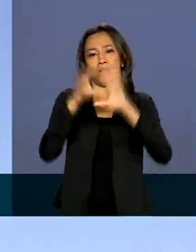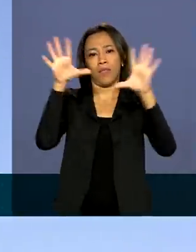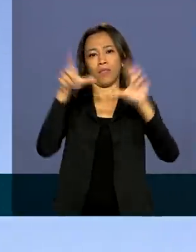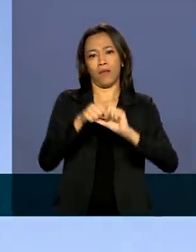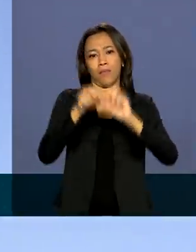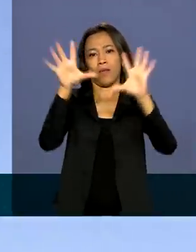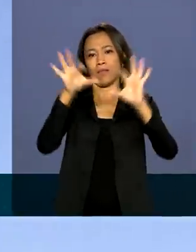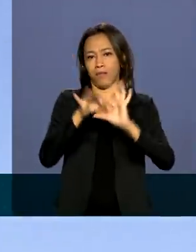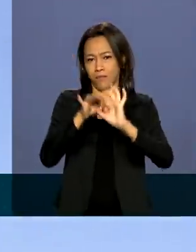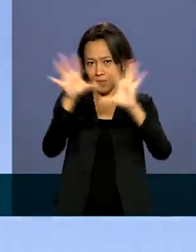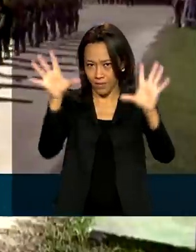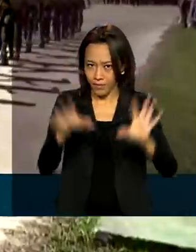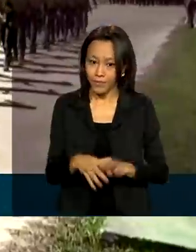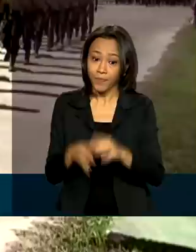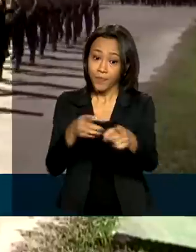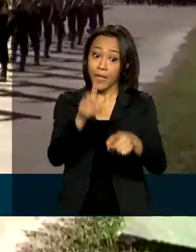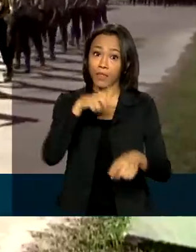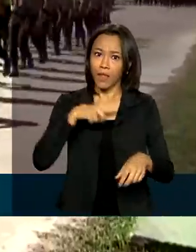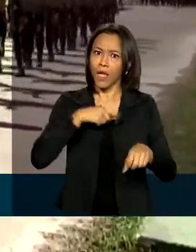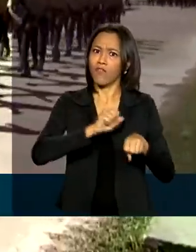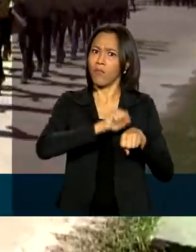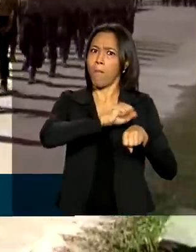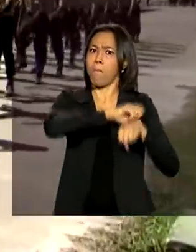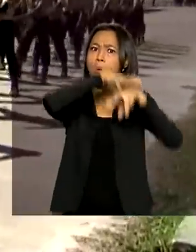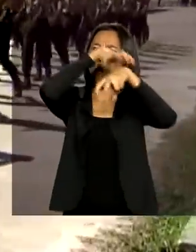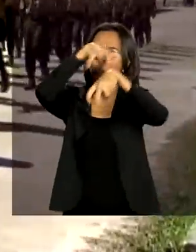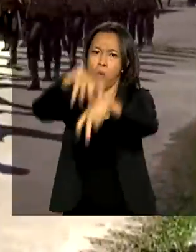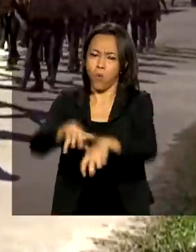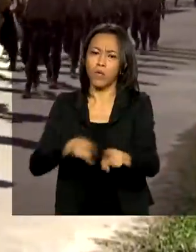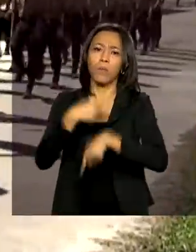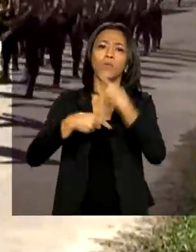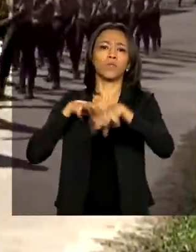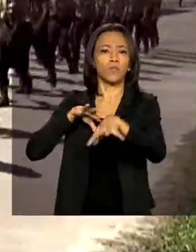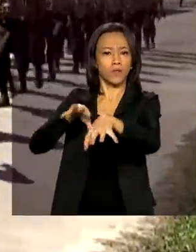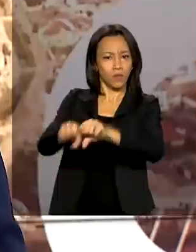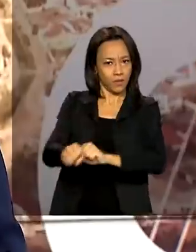terminou com uma sequência de saltos e com o desfile dos formandos.